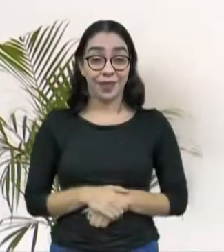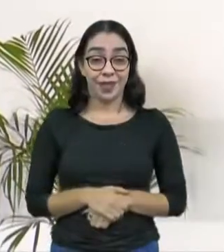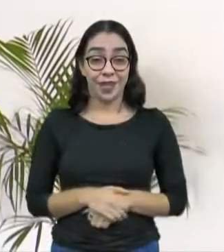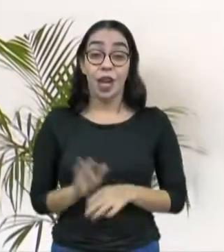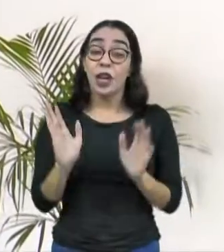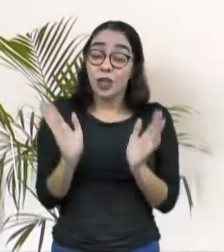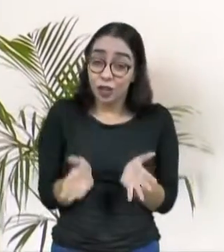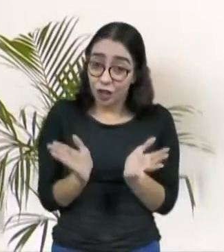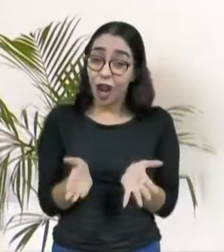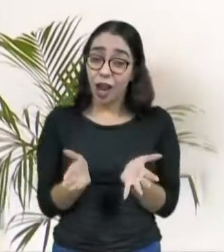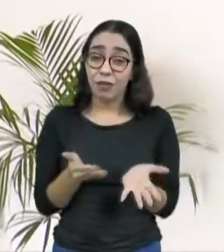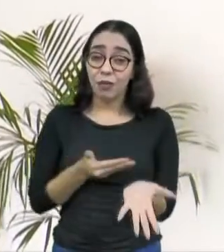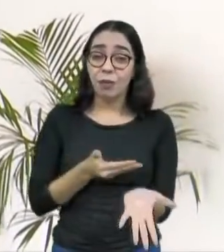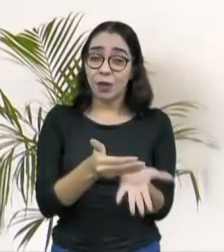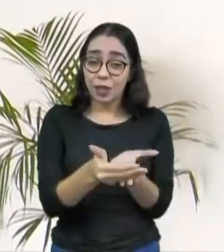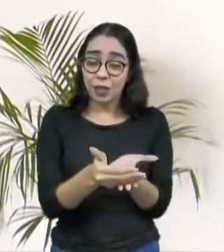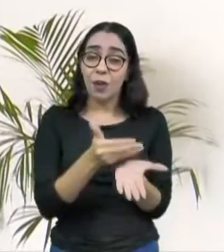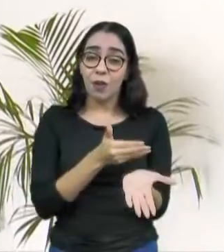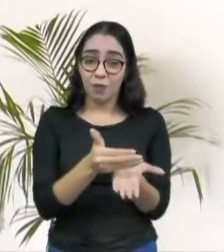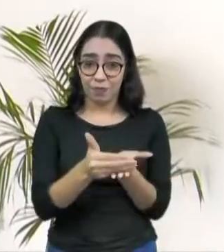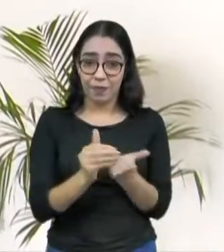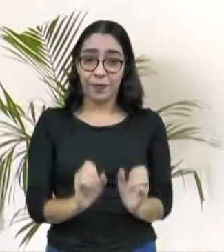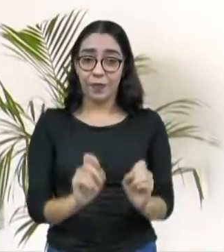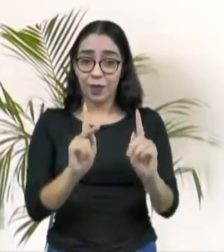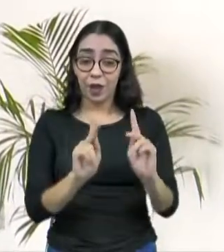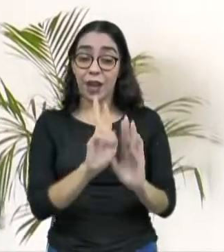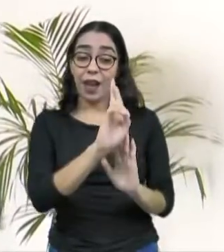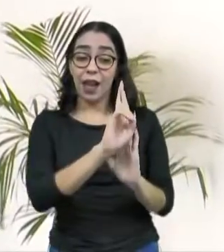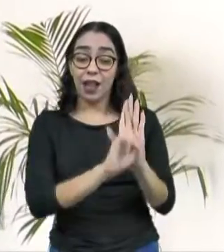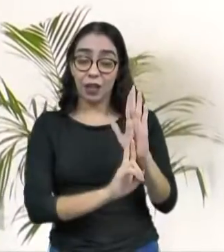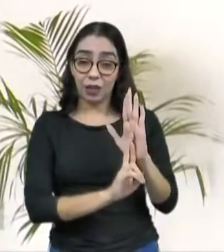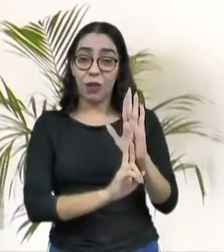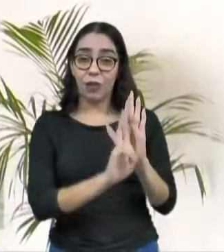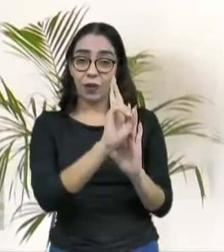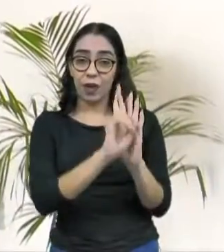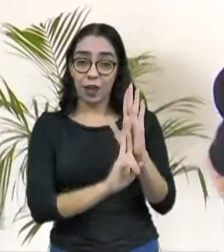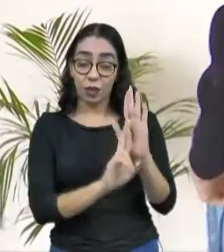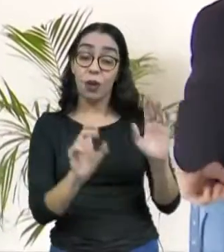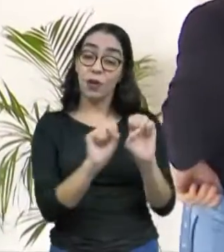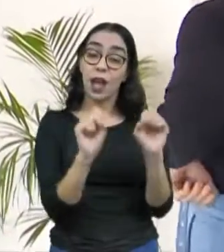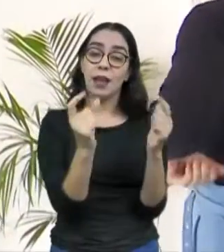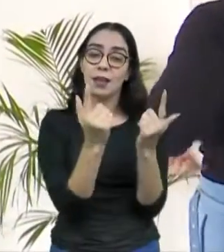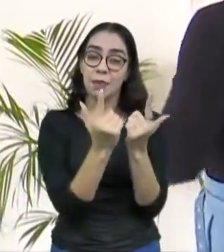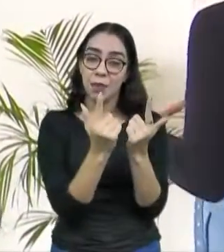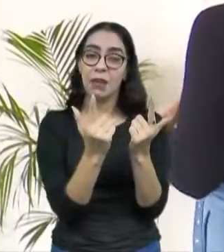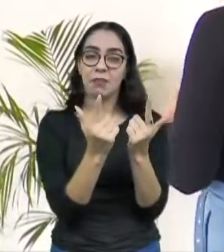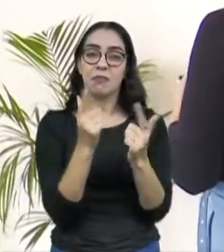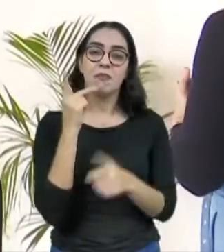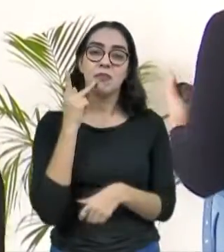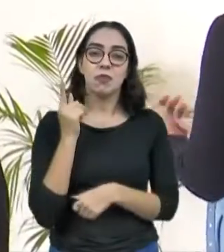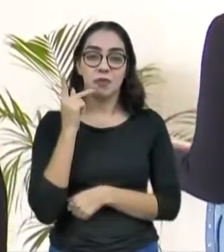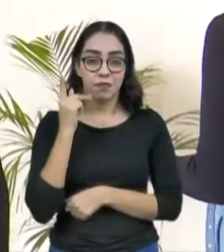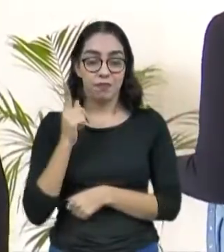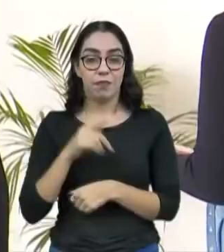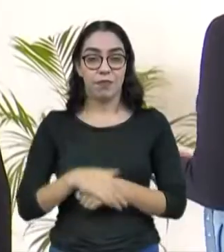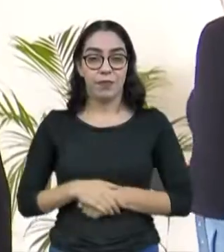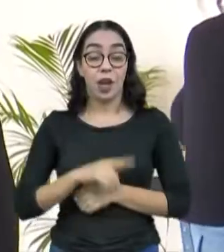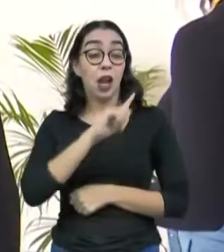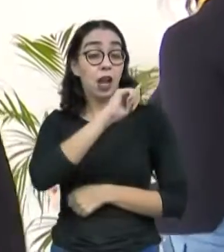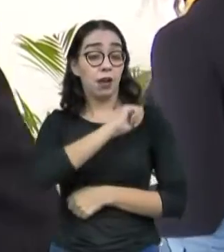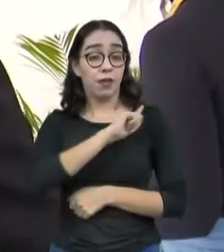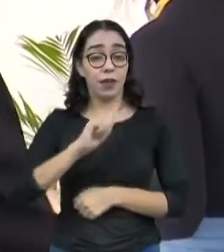do preview está muito baseado no primeiro relatório do Comitê de Prevenção à Violência da Assembleia Legislativa. A própria mensagem da governadora diz isso,